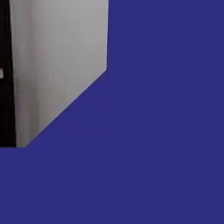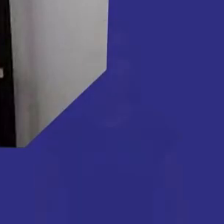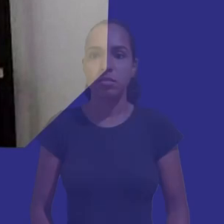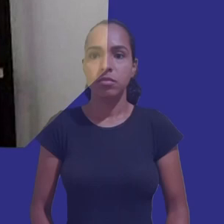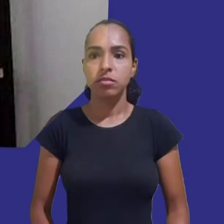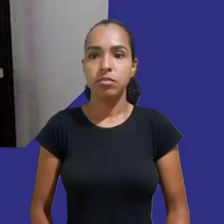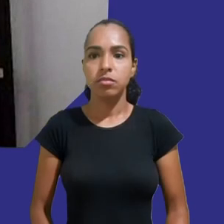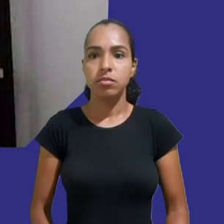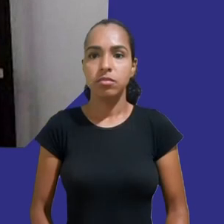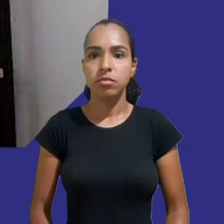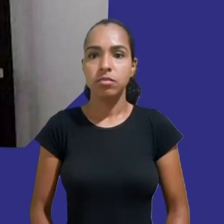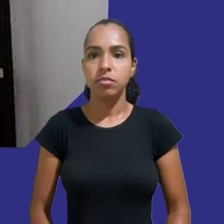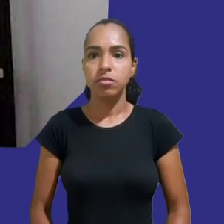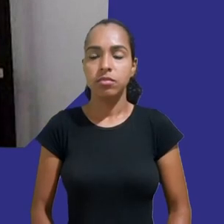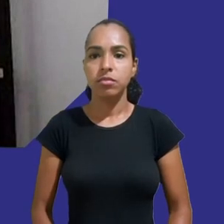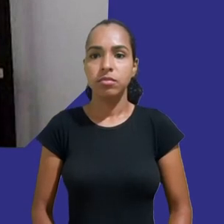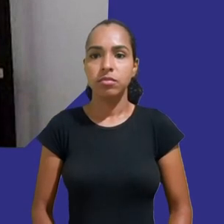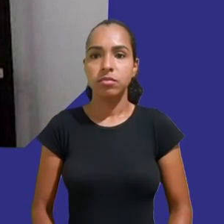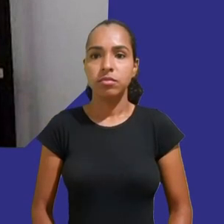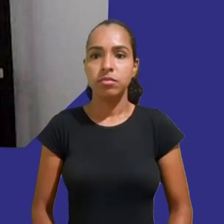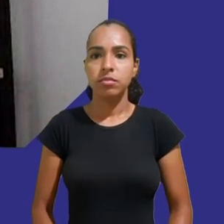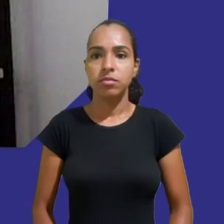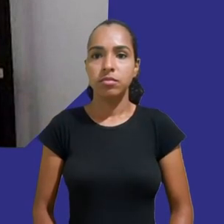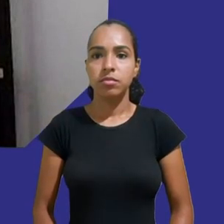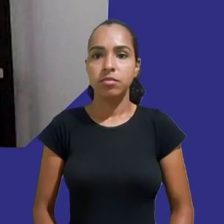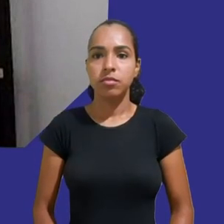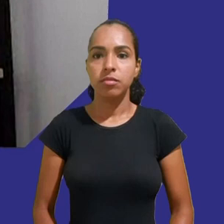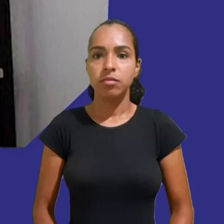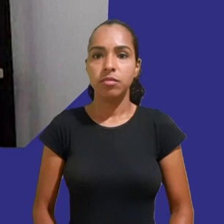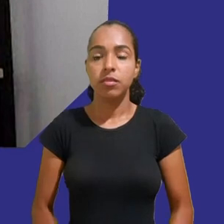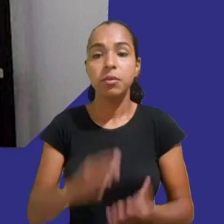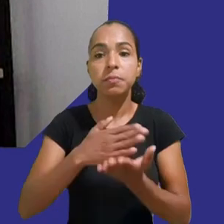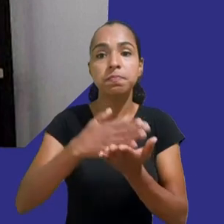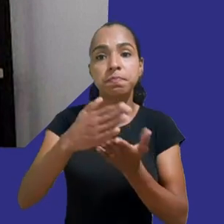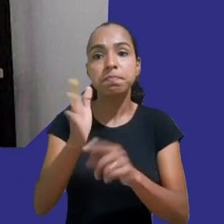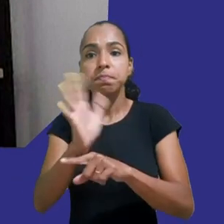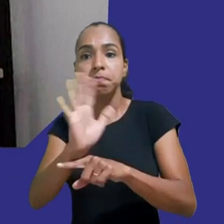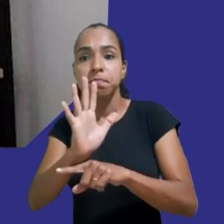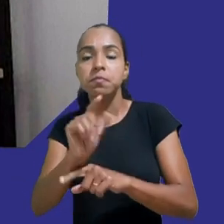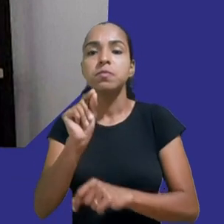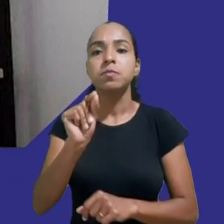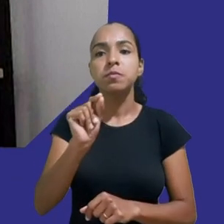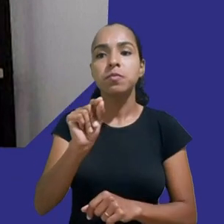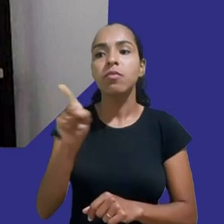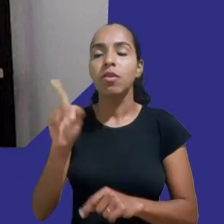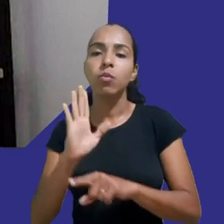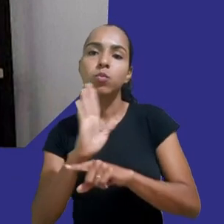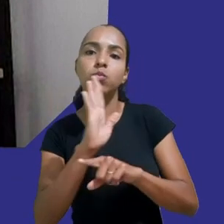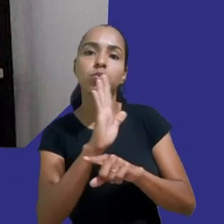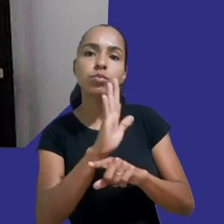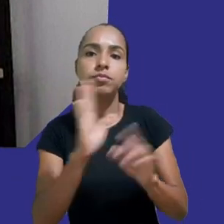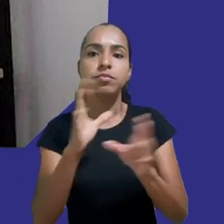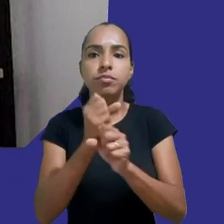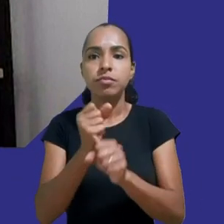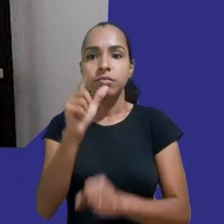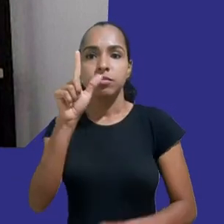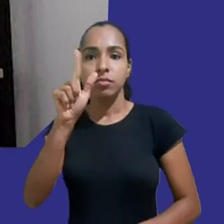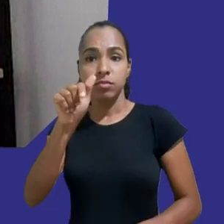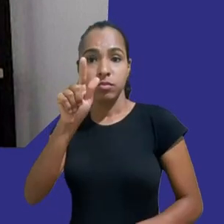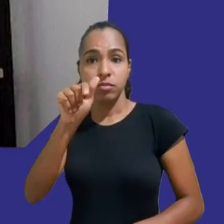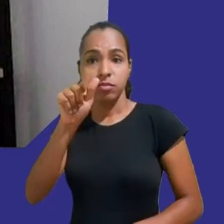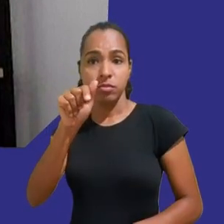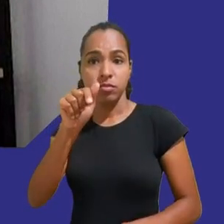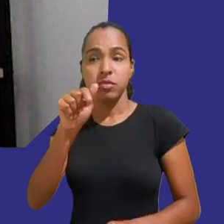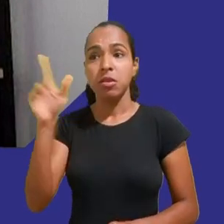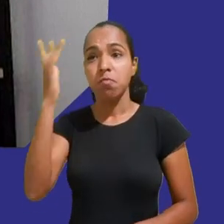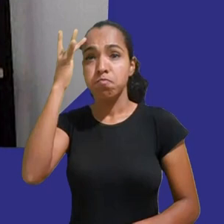A produção do manifesto, que deu origem a esse vídeo, contou com a contribuição de 17 especialistas do mundo todo, incluindo o